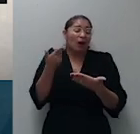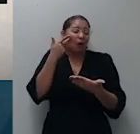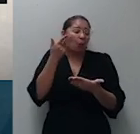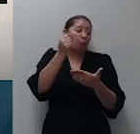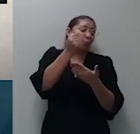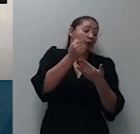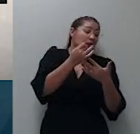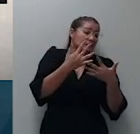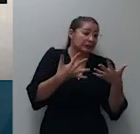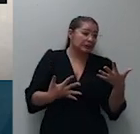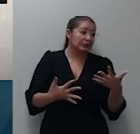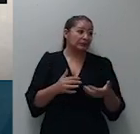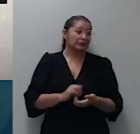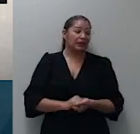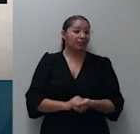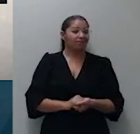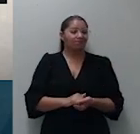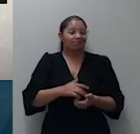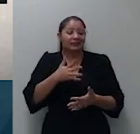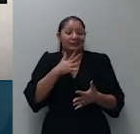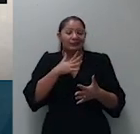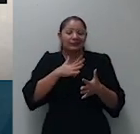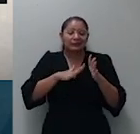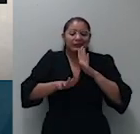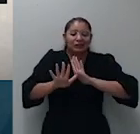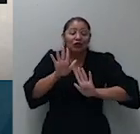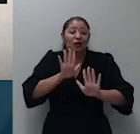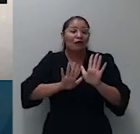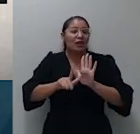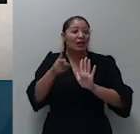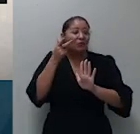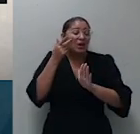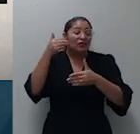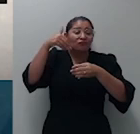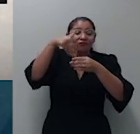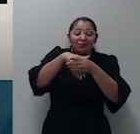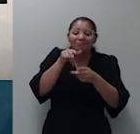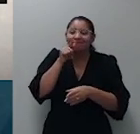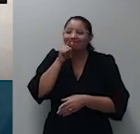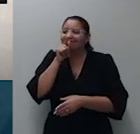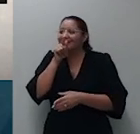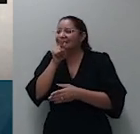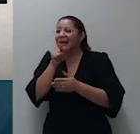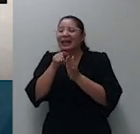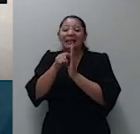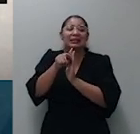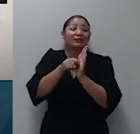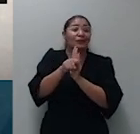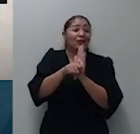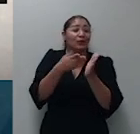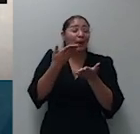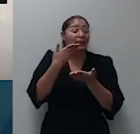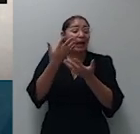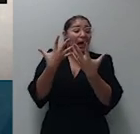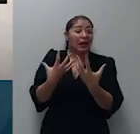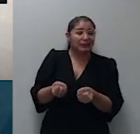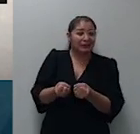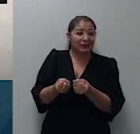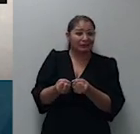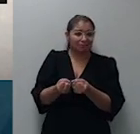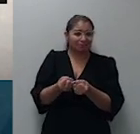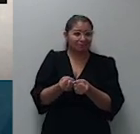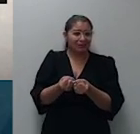delicado dramático que me levou a pedir vista desse caso digo que o inútil juízo da sexta vara cível de Joinville Santa Catarina